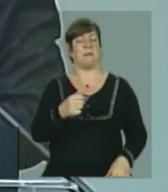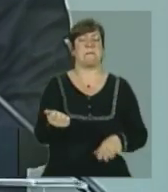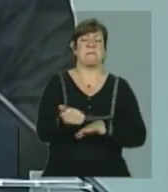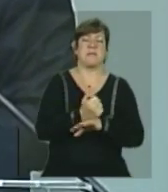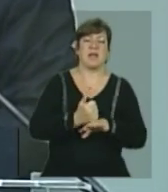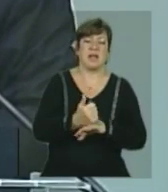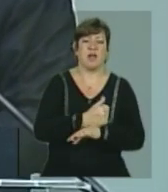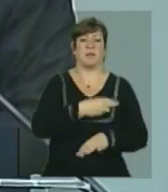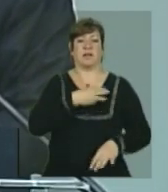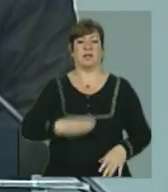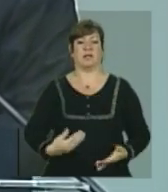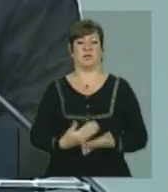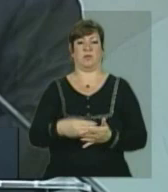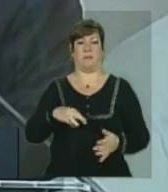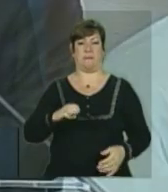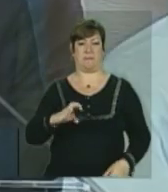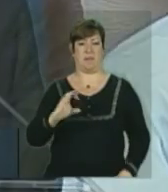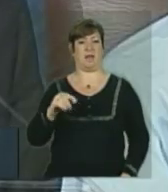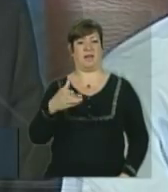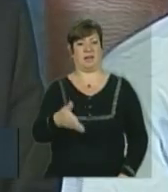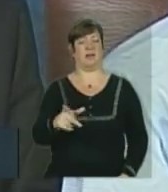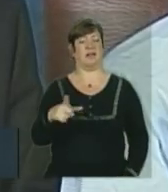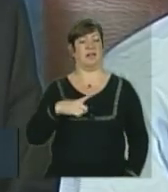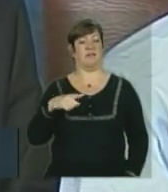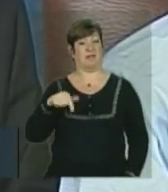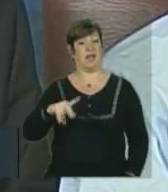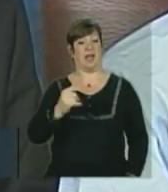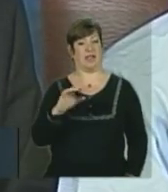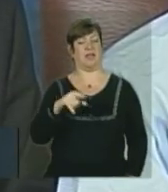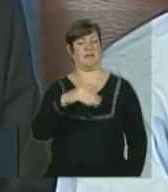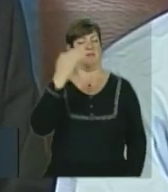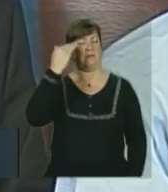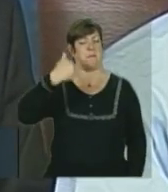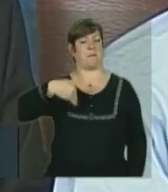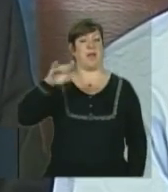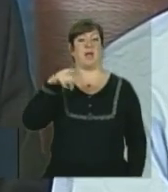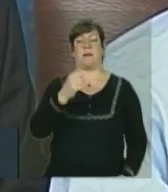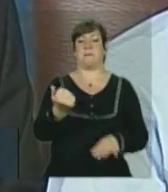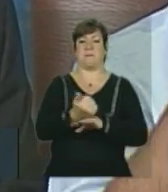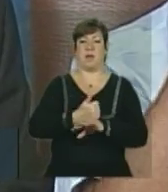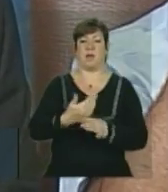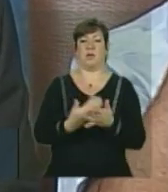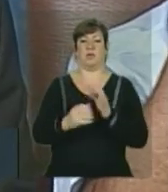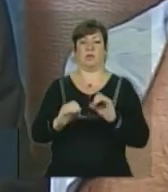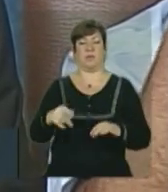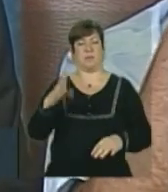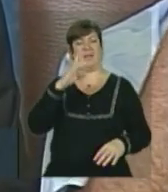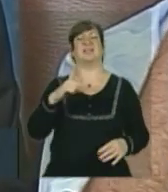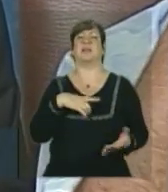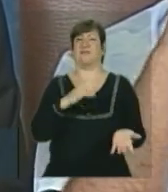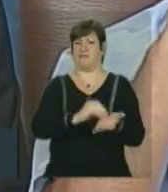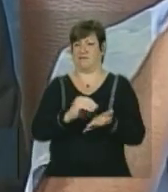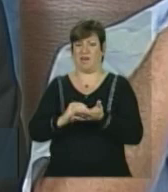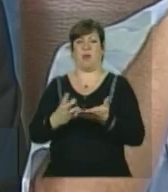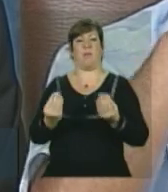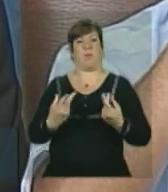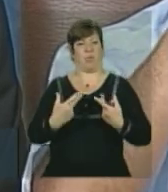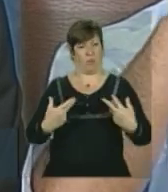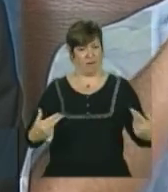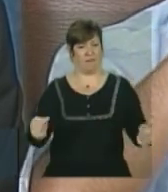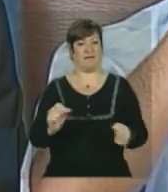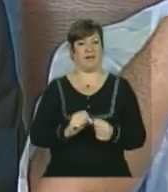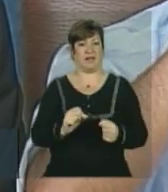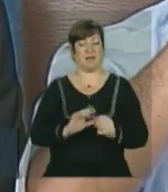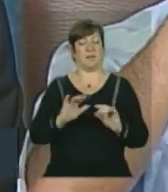Educação que esse país já teve. Fez uma gestão exemplar, melhorou a educação do Brasil, claro que ainda há muito a avançar, ministro.